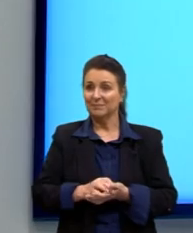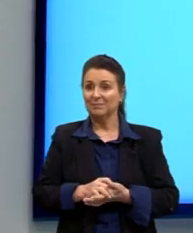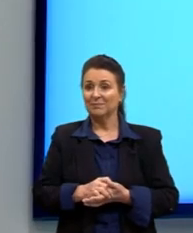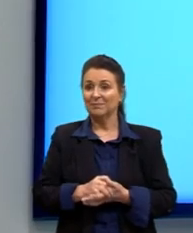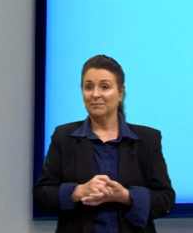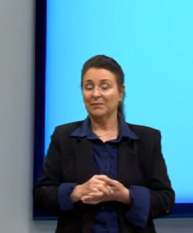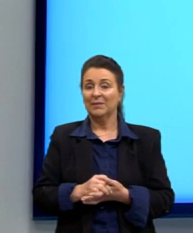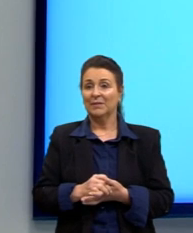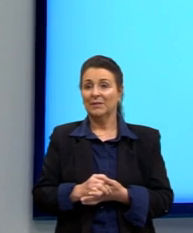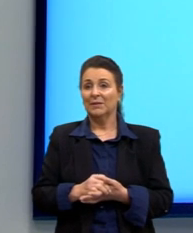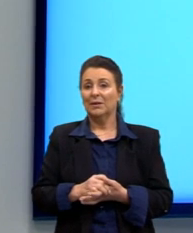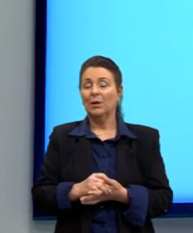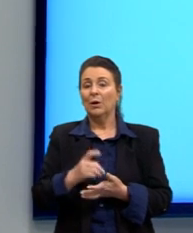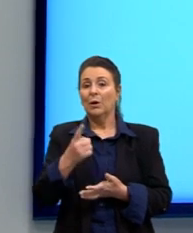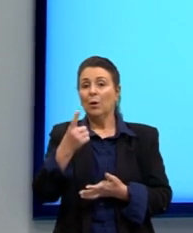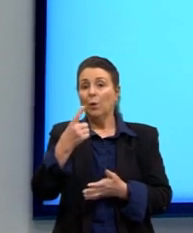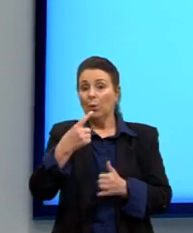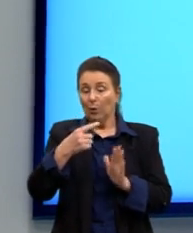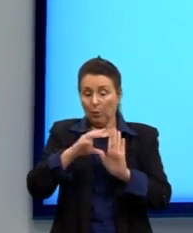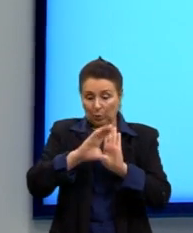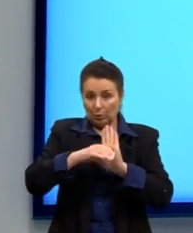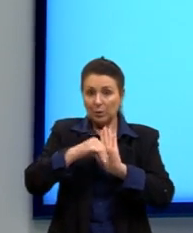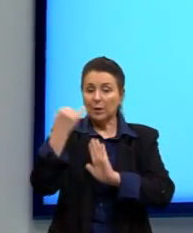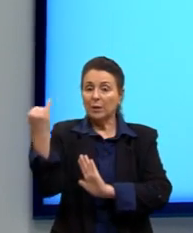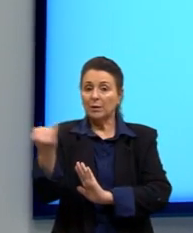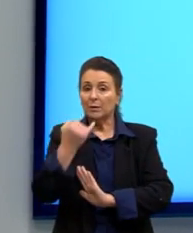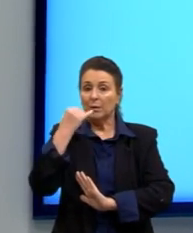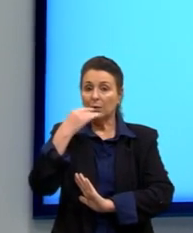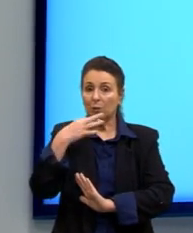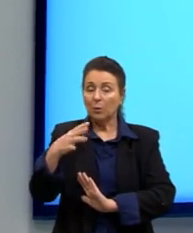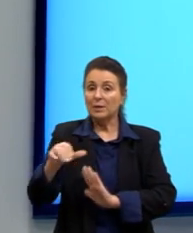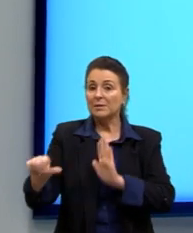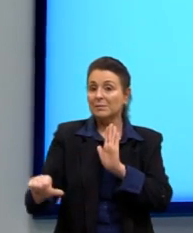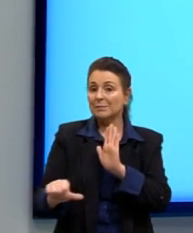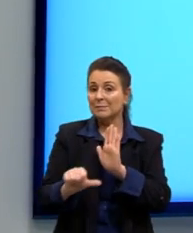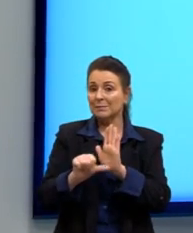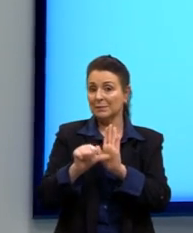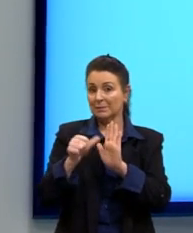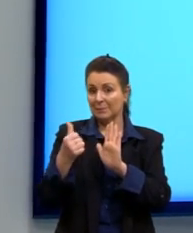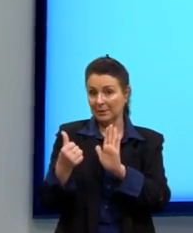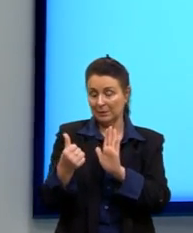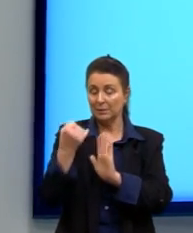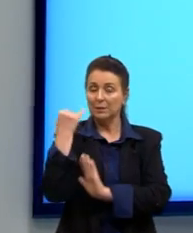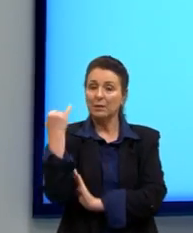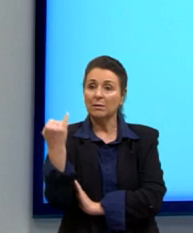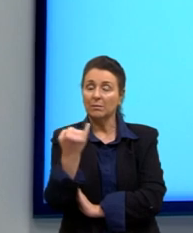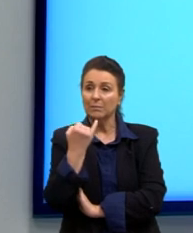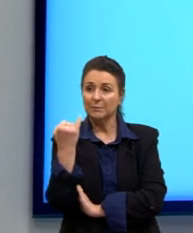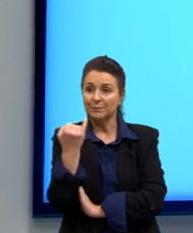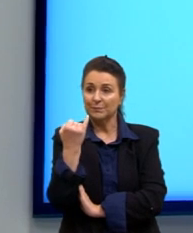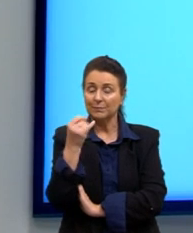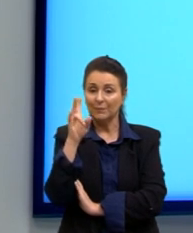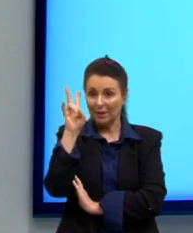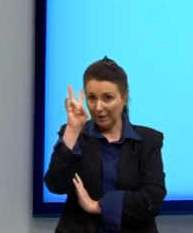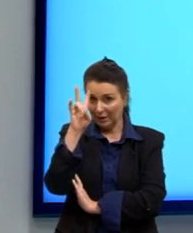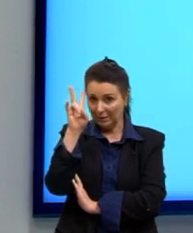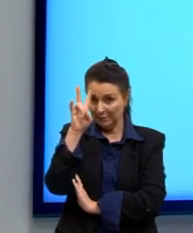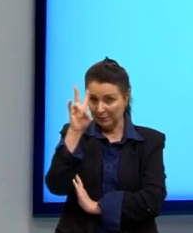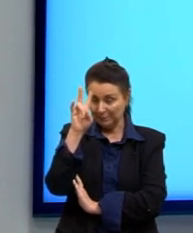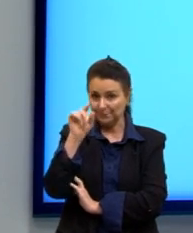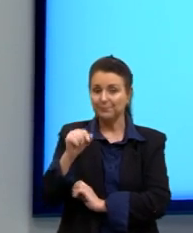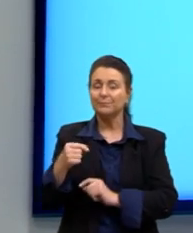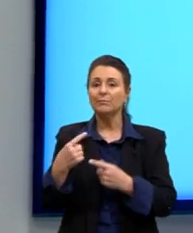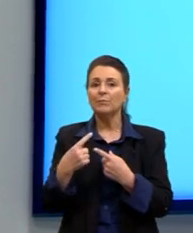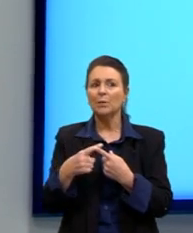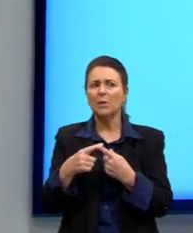Bom, outro conceito importante são as cores primárias. É importante lembrar que muitas vezes pode ser